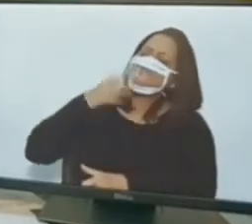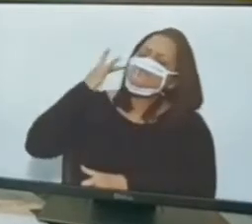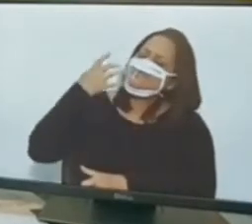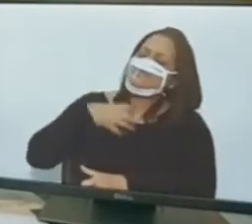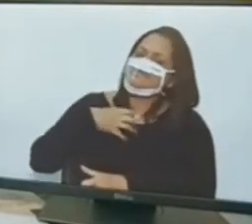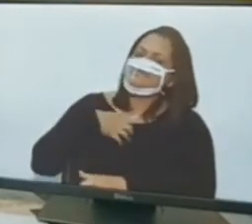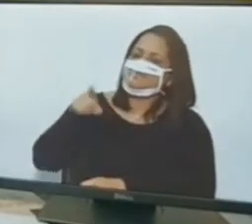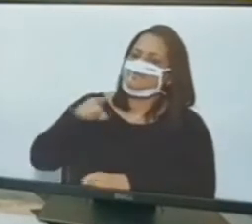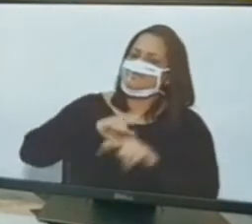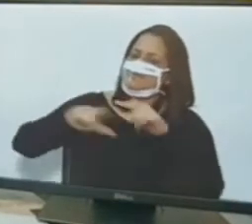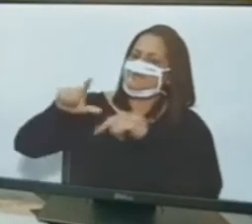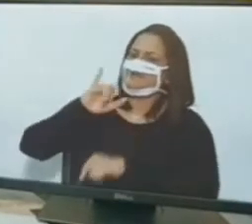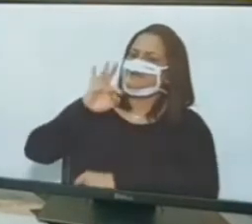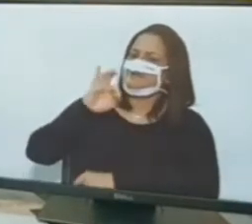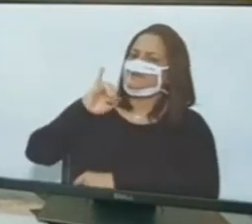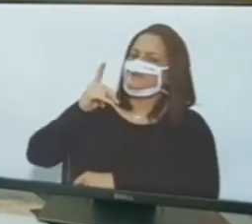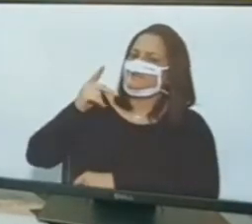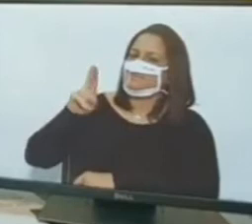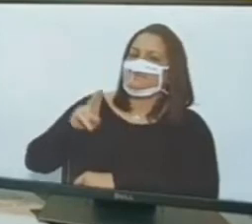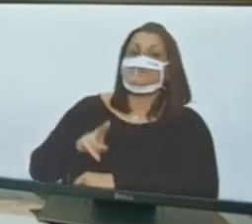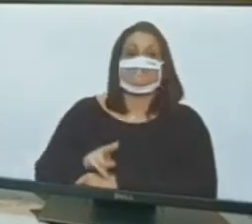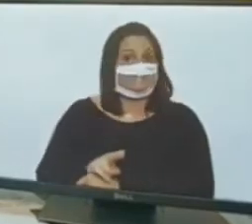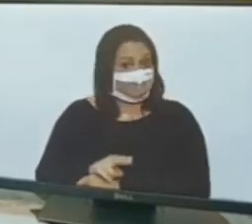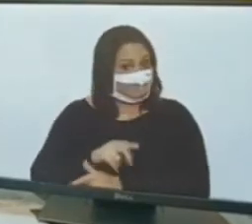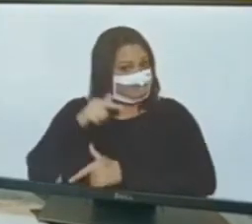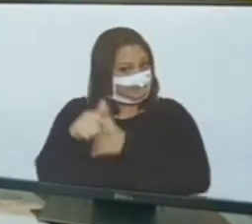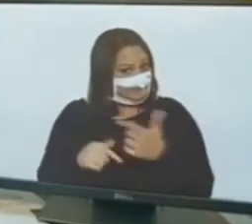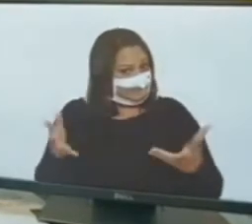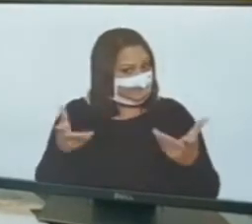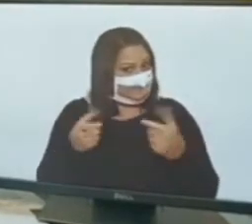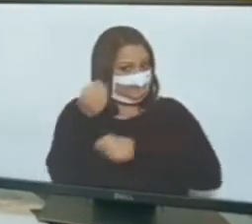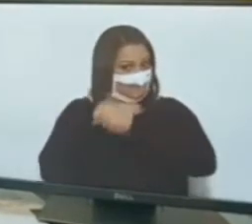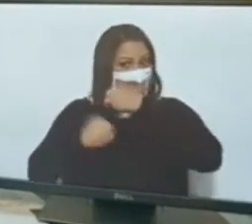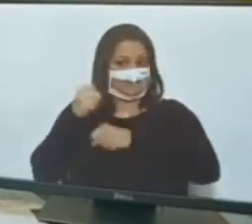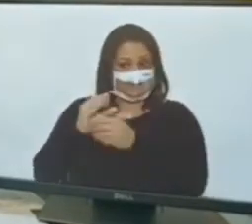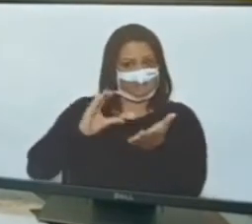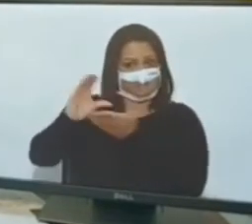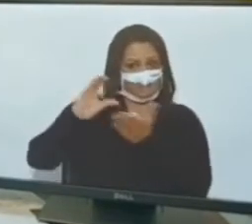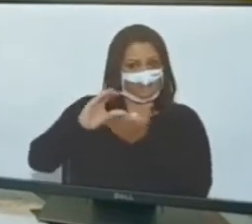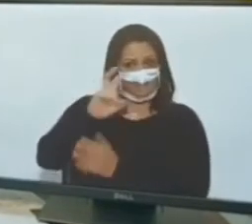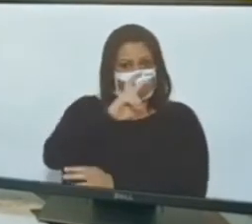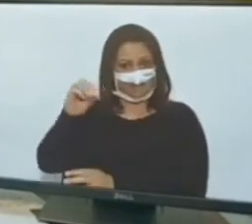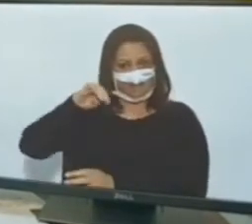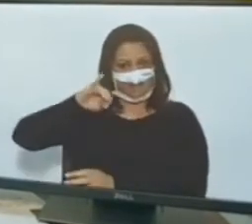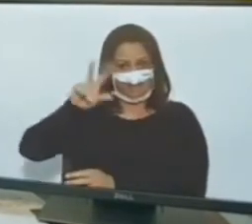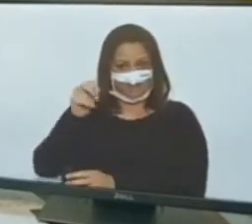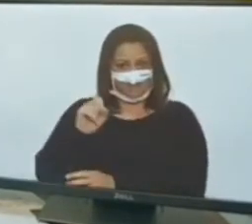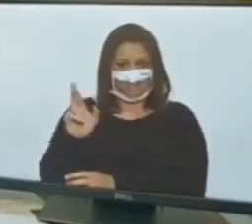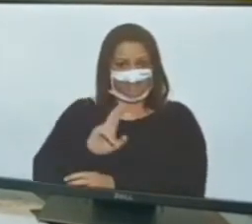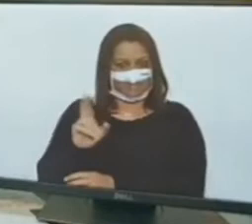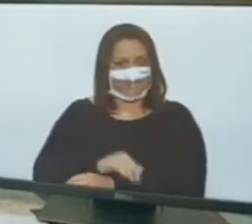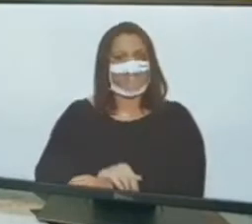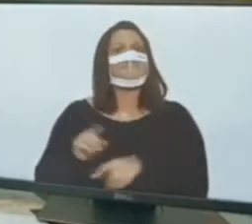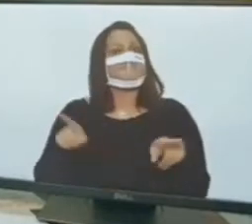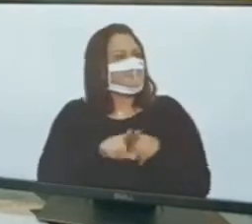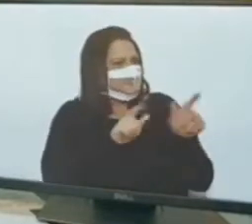disso? Tá fazendo um trabalho excepcional. Invenciou, ano passado, mais de 500 milhões de reais cortando gastos em obra da